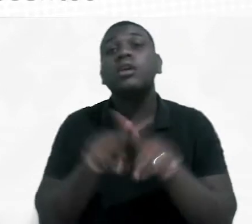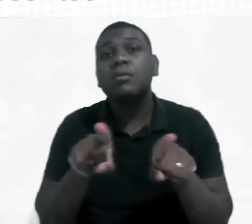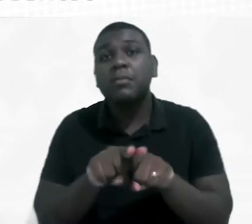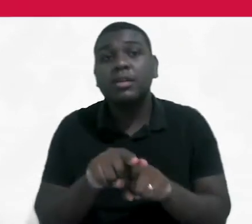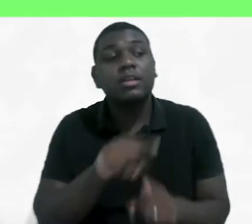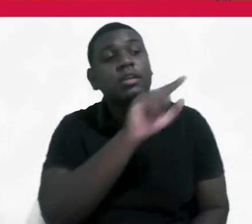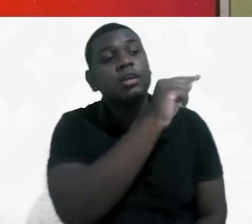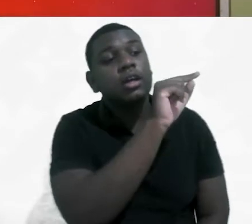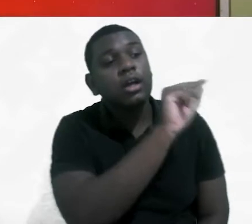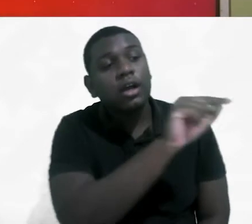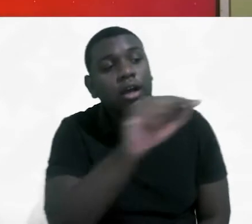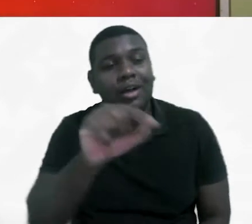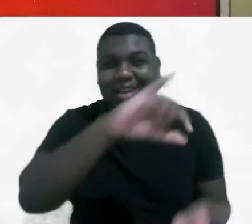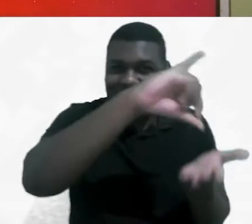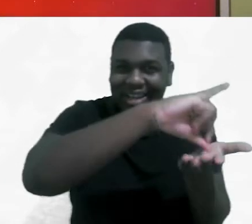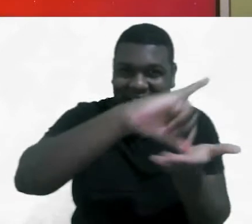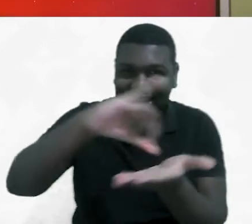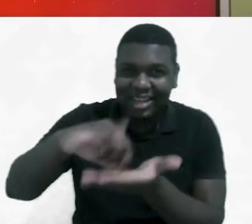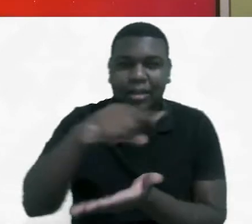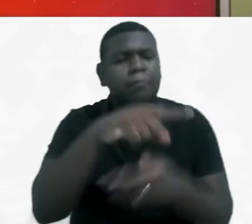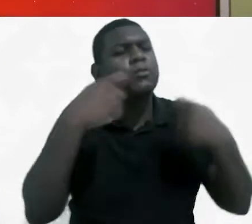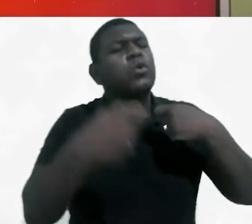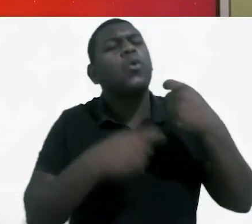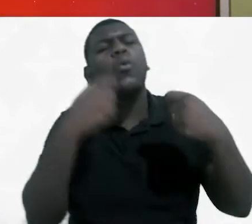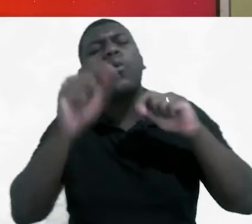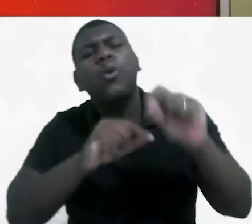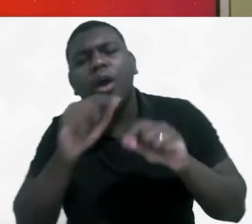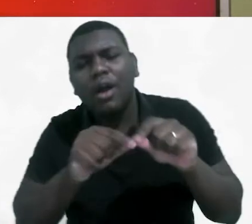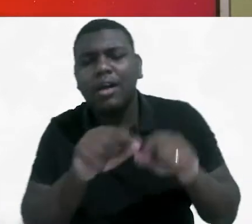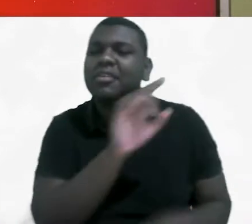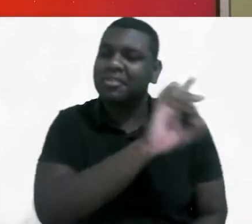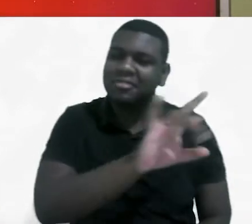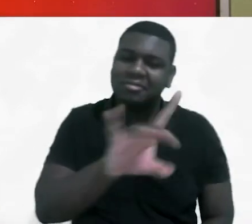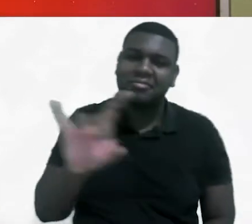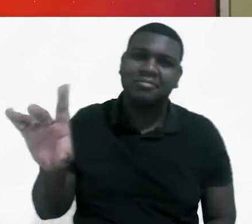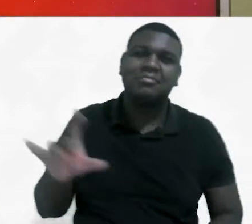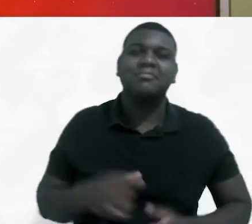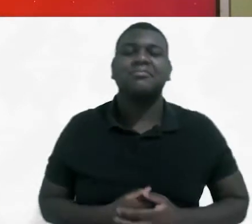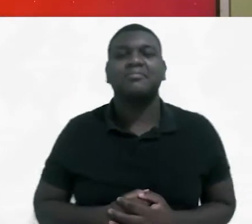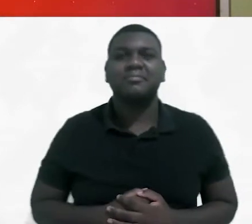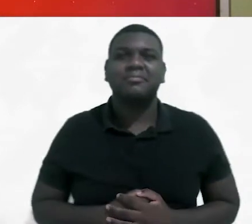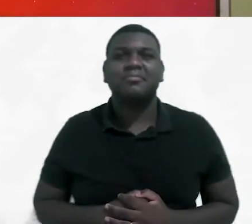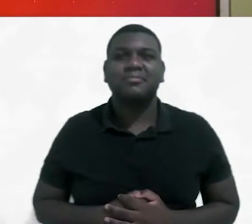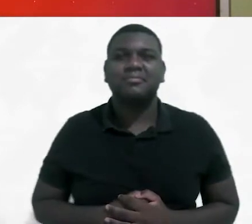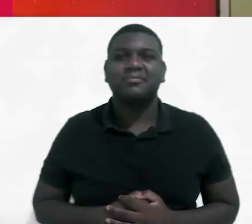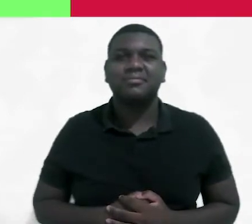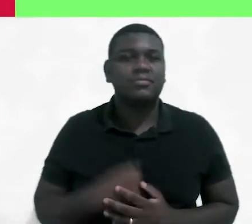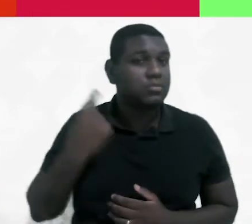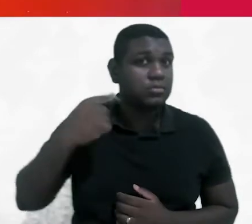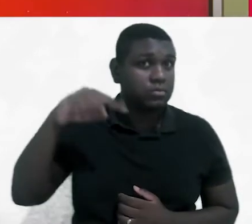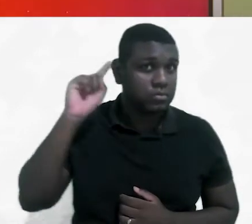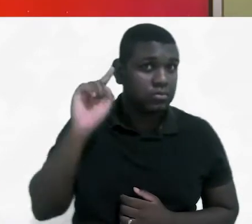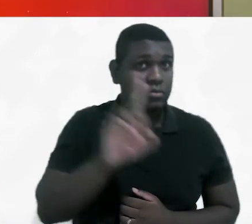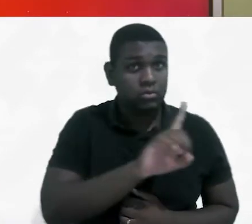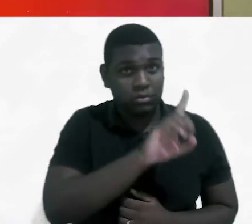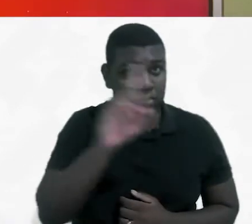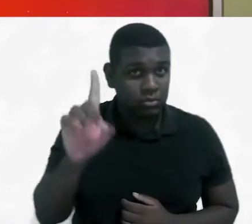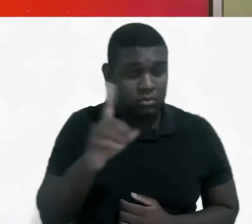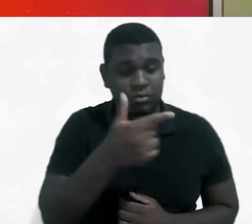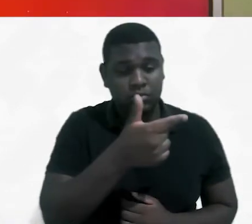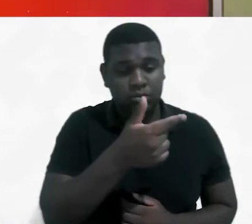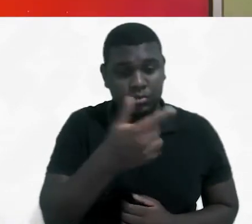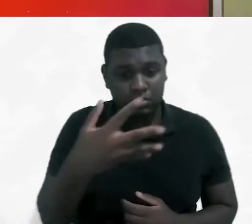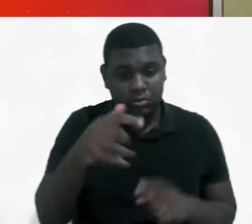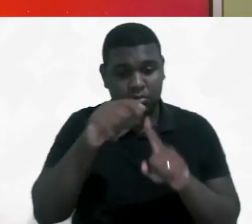definidos no plano e com as especificidades de cada campus. No